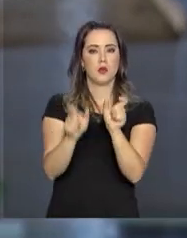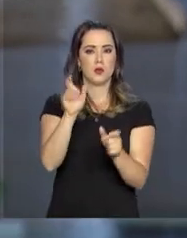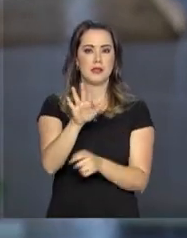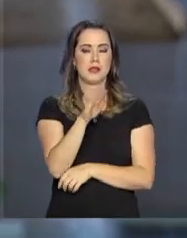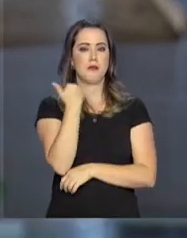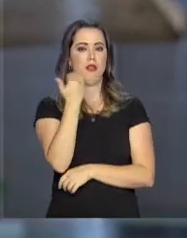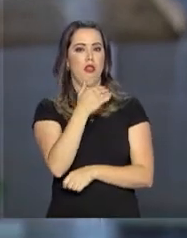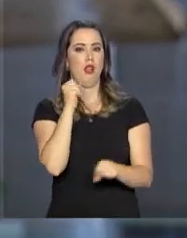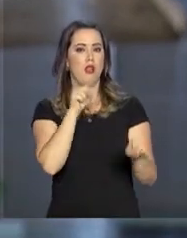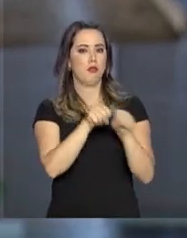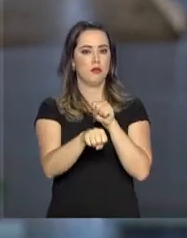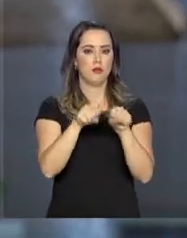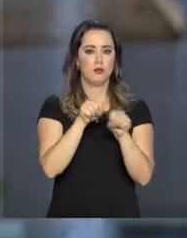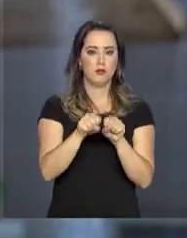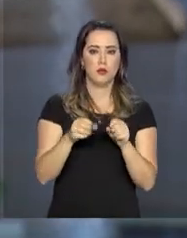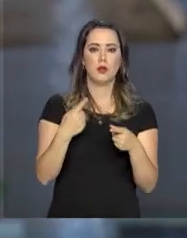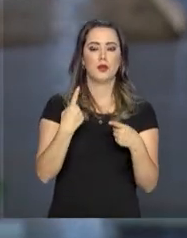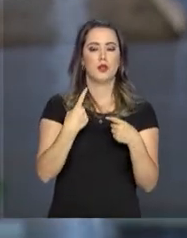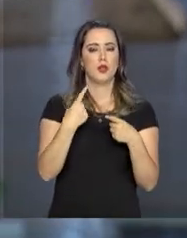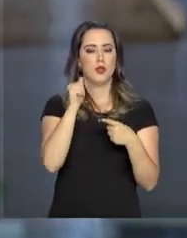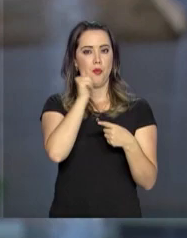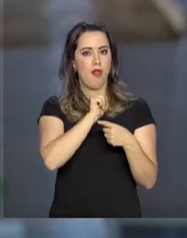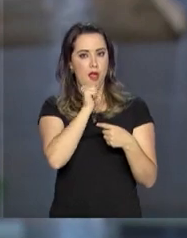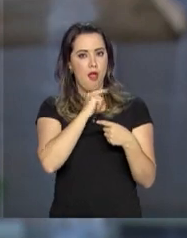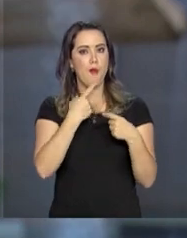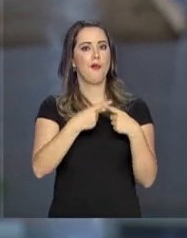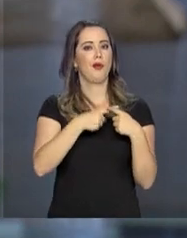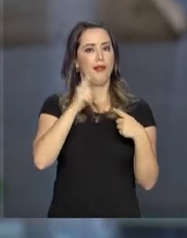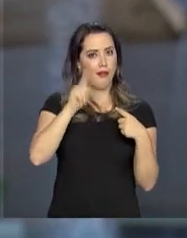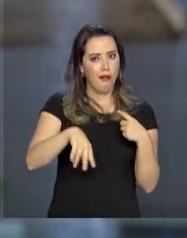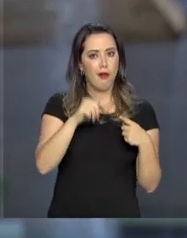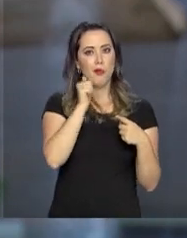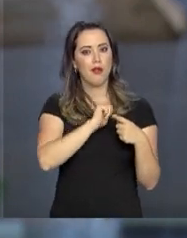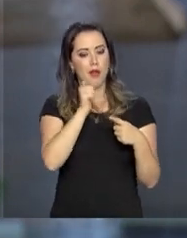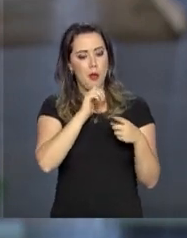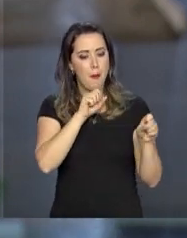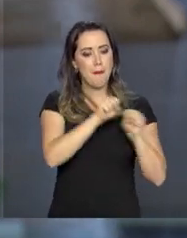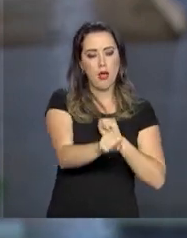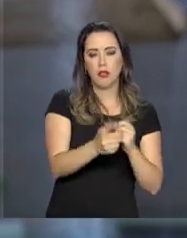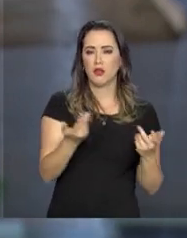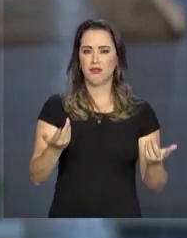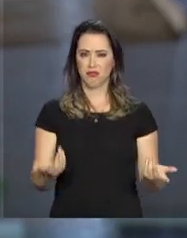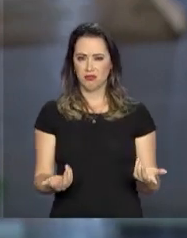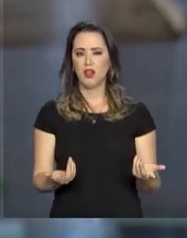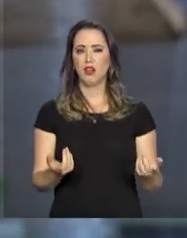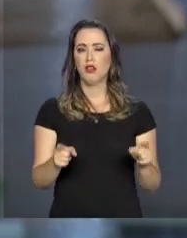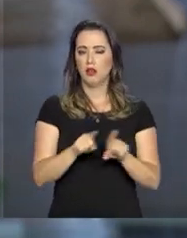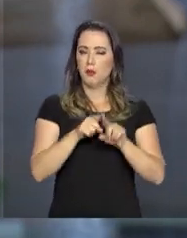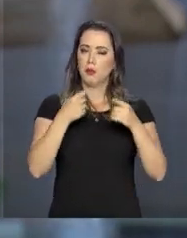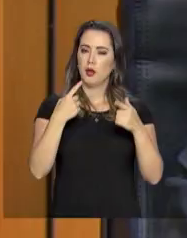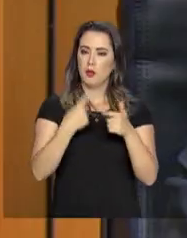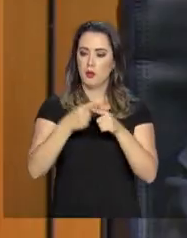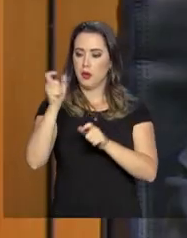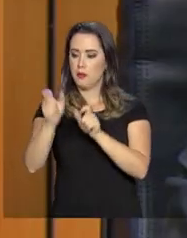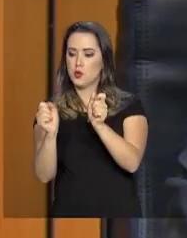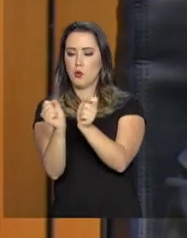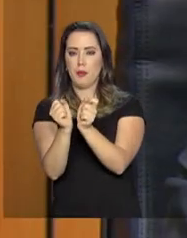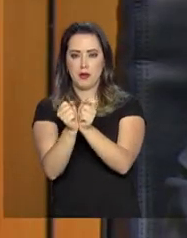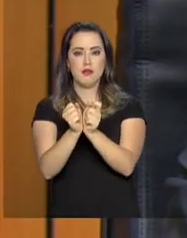mulheres motivado pelo gênero. Também foram presas pessoas que descumpriram medidas protetivas da Lei Maria da Penha.